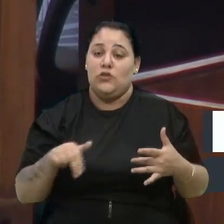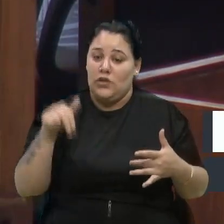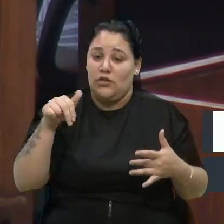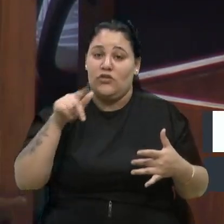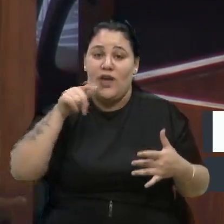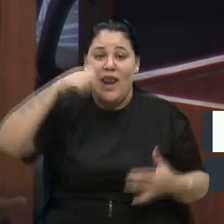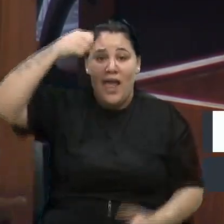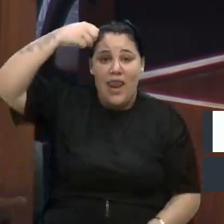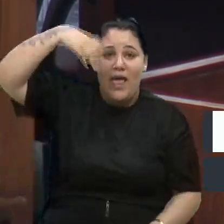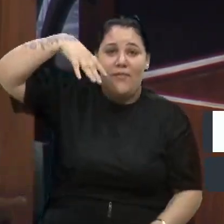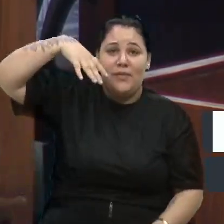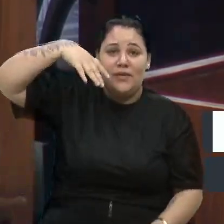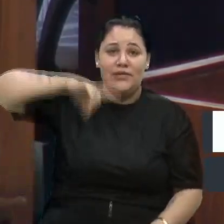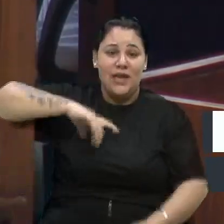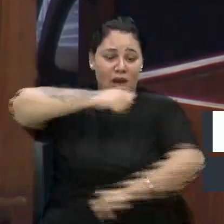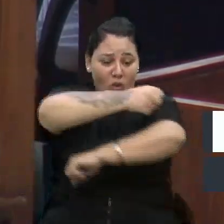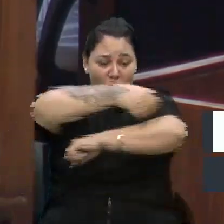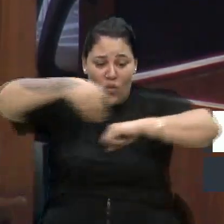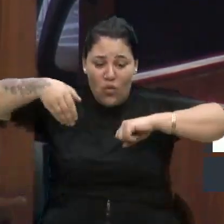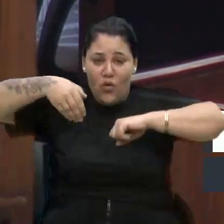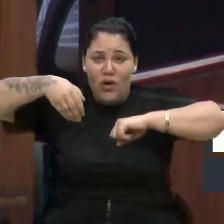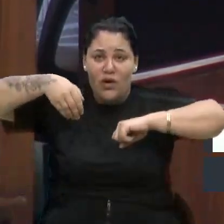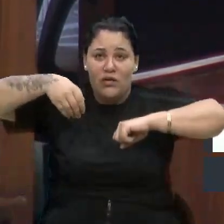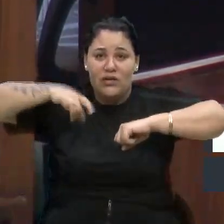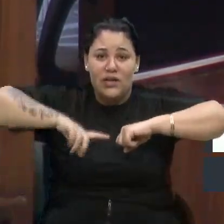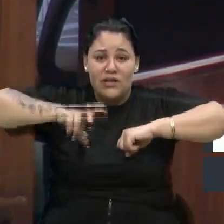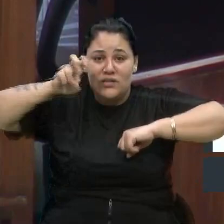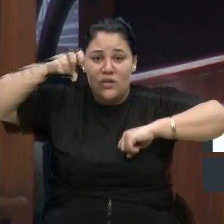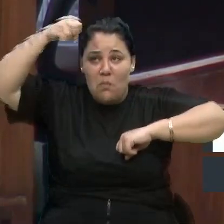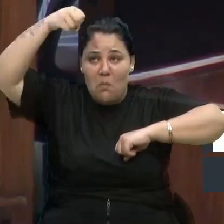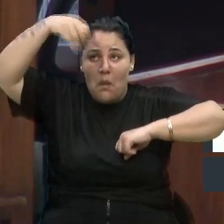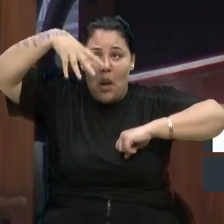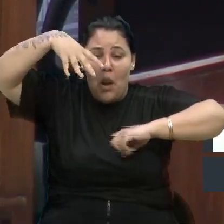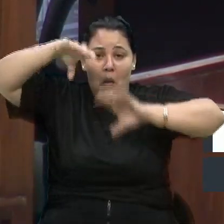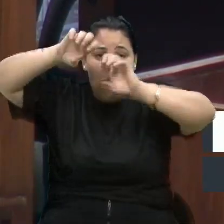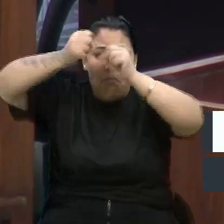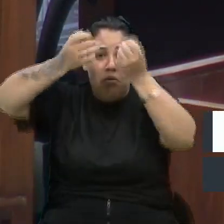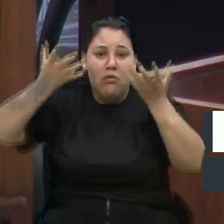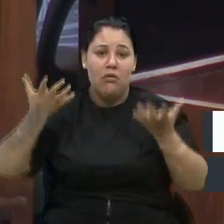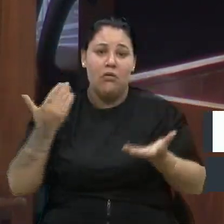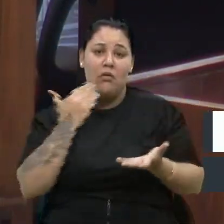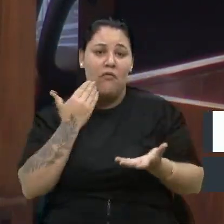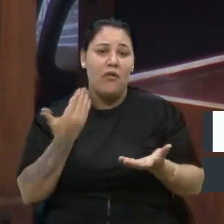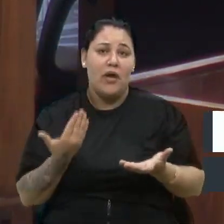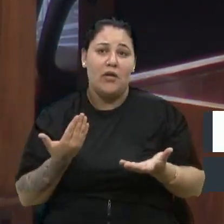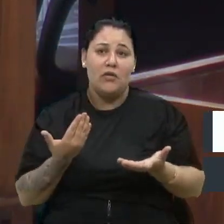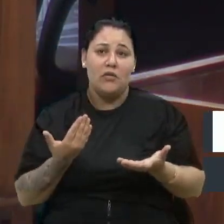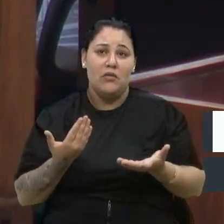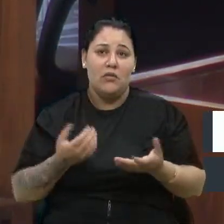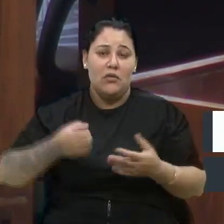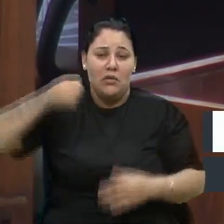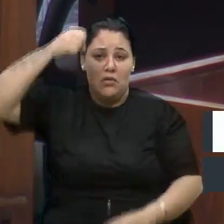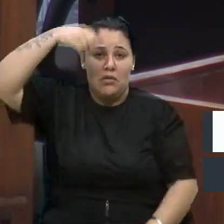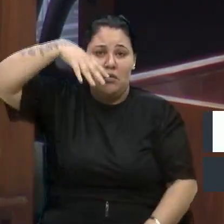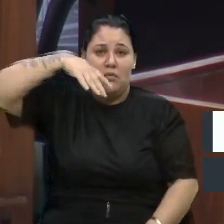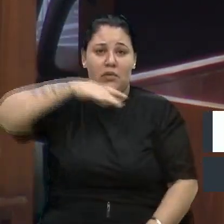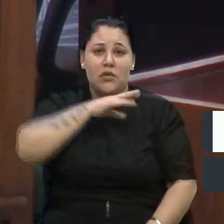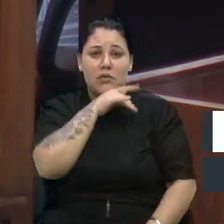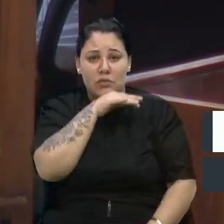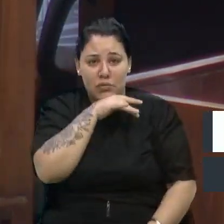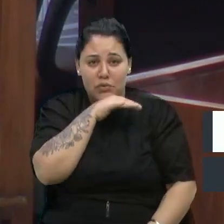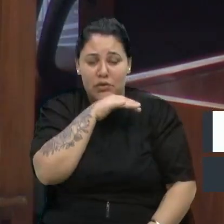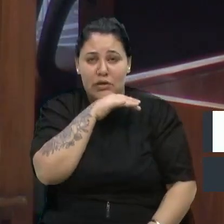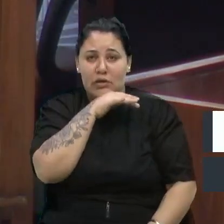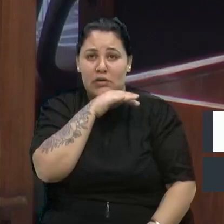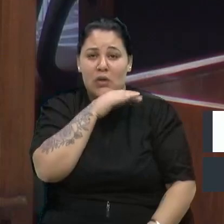Tem ruas que têm 5 lâmpadas queimadas, lâmpadas de péssima qualidade, troca num dia,